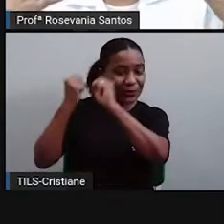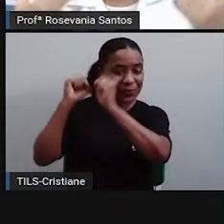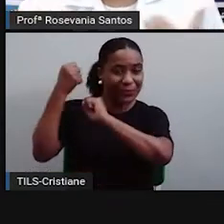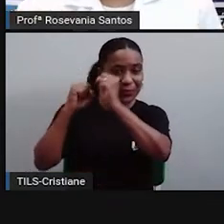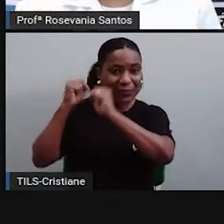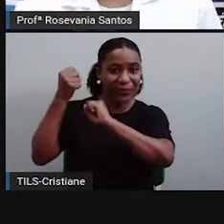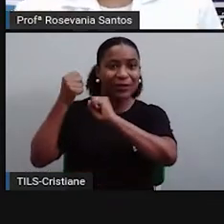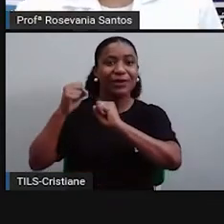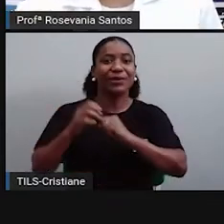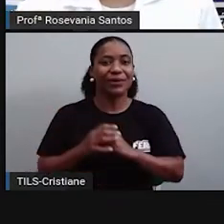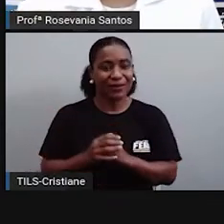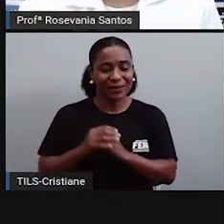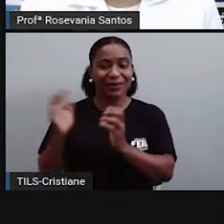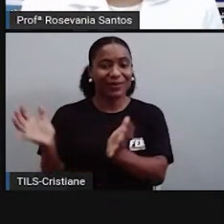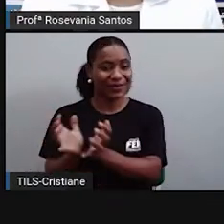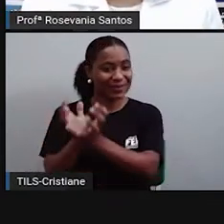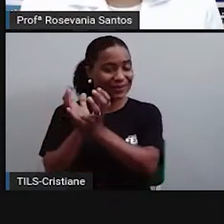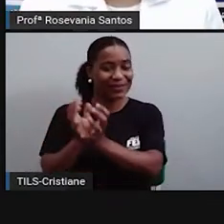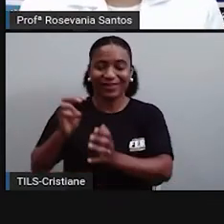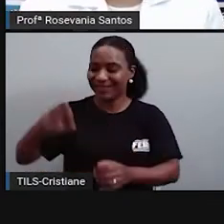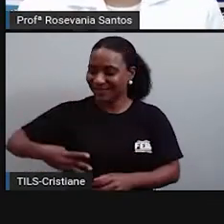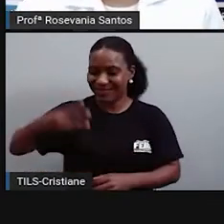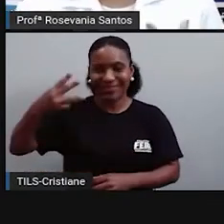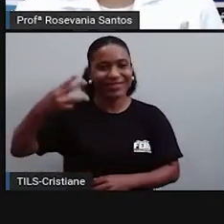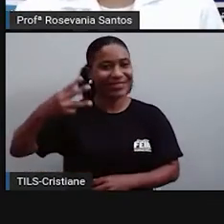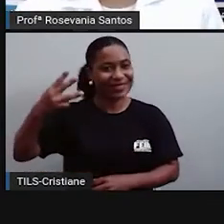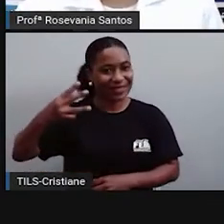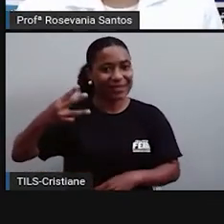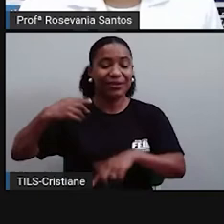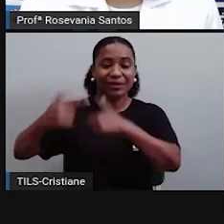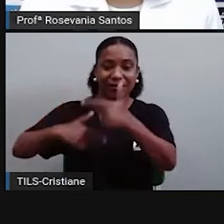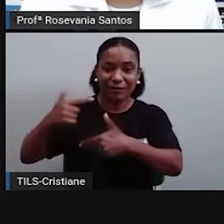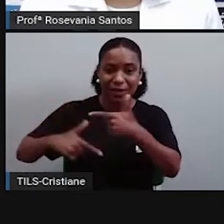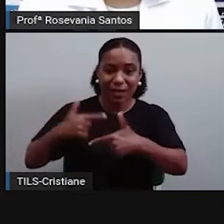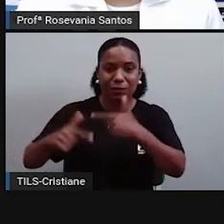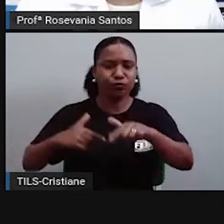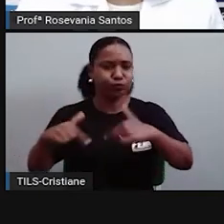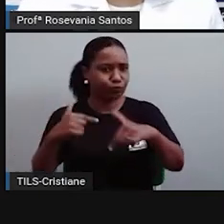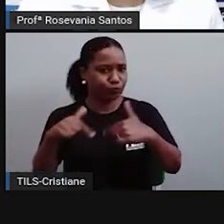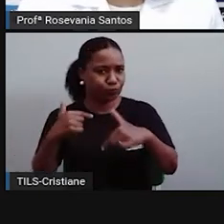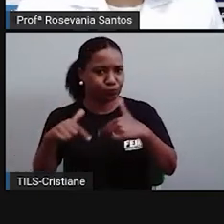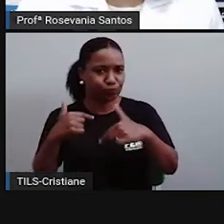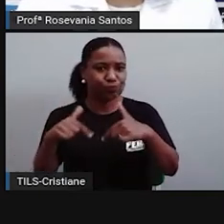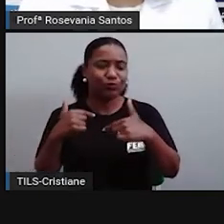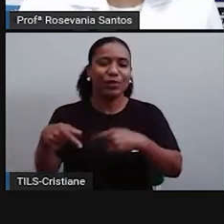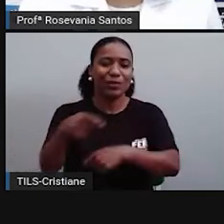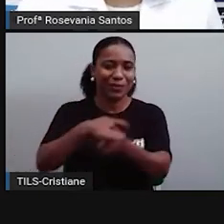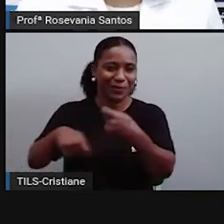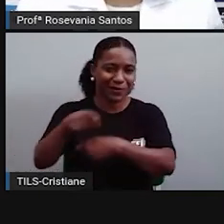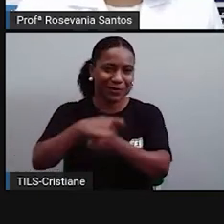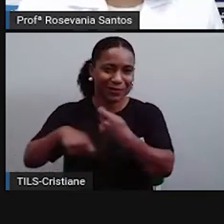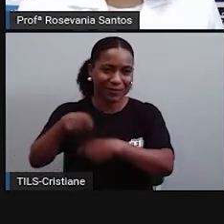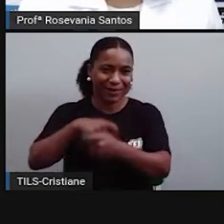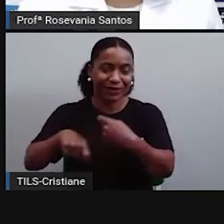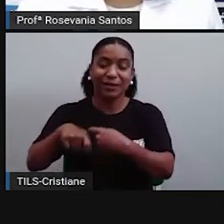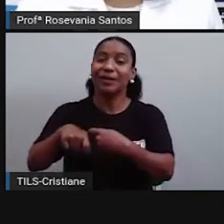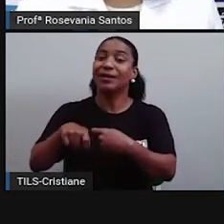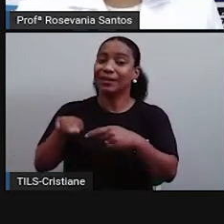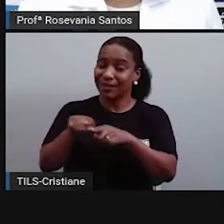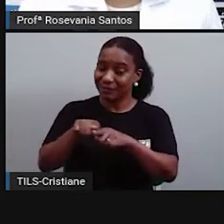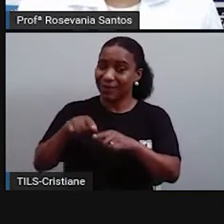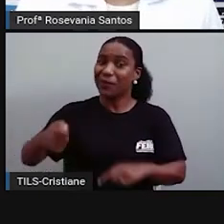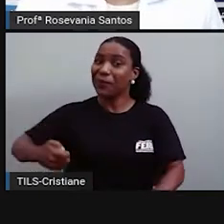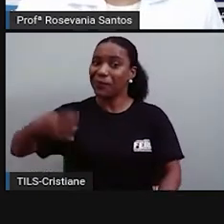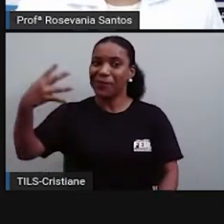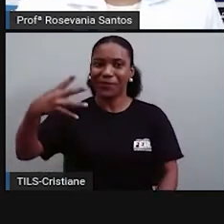e o setor viciário, que é o setor de serviços e comércio, e a gente ainda sabe também que tem aí o quarto